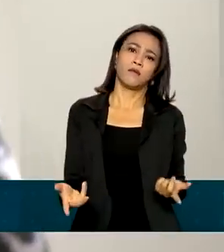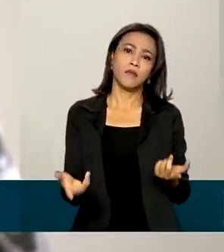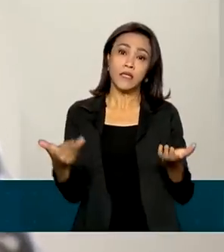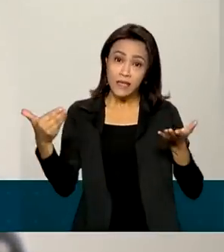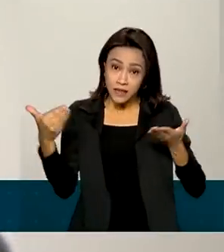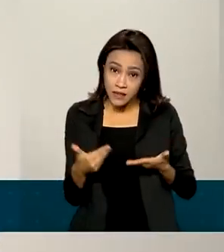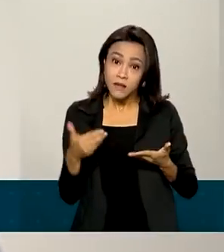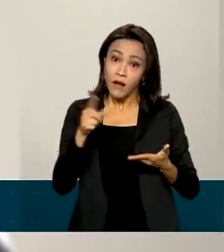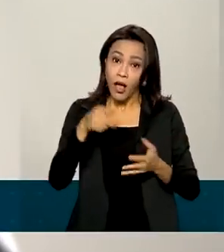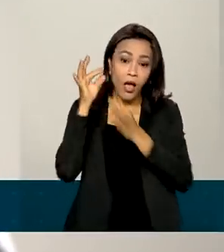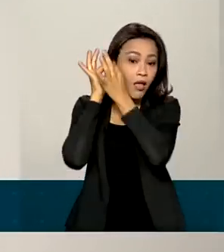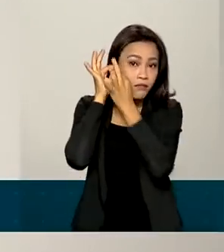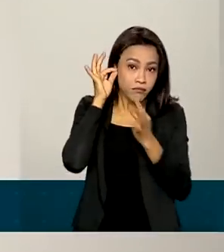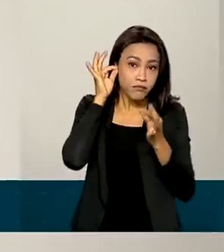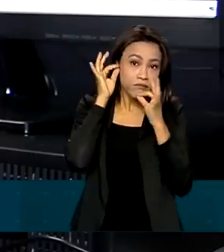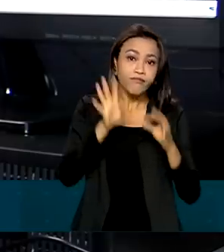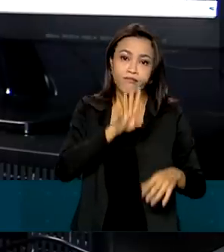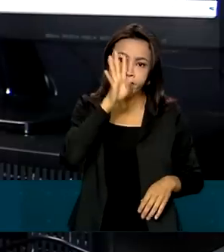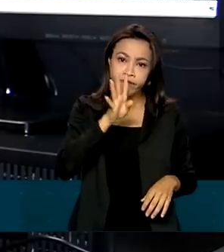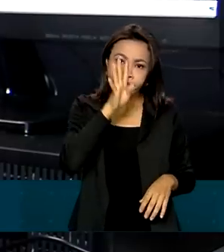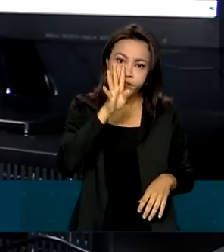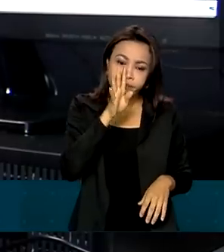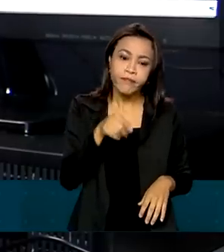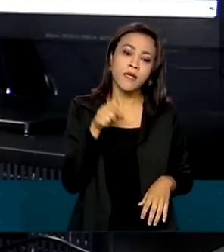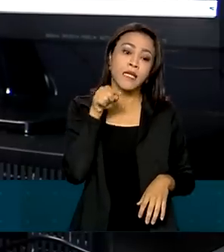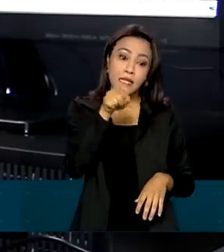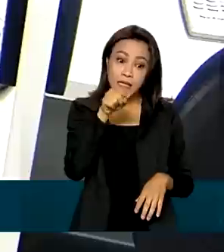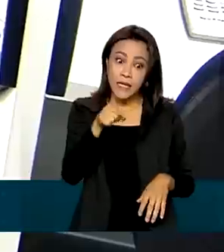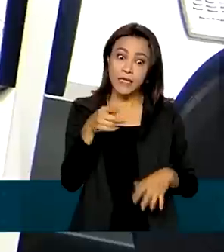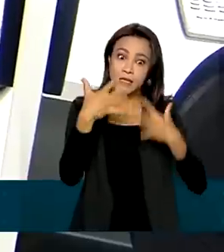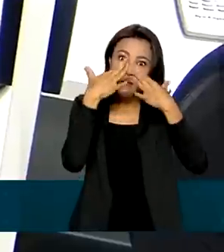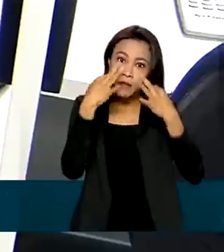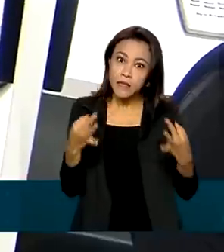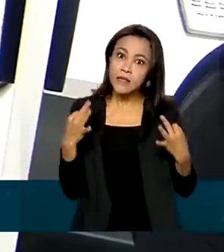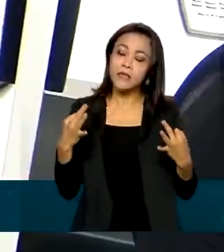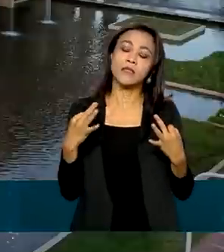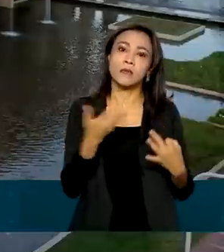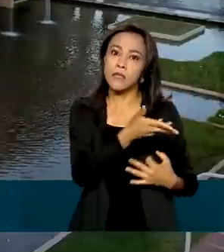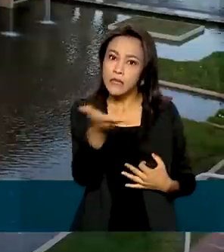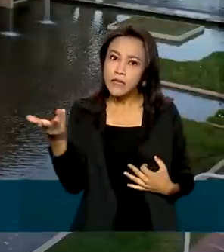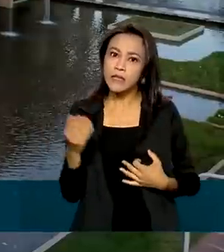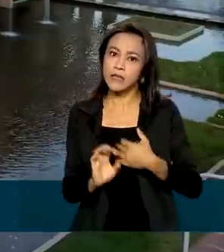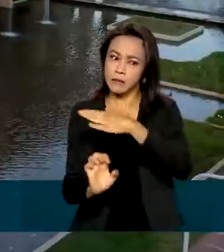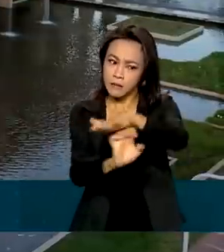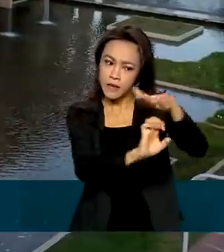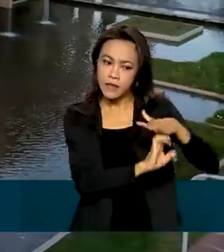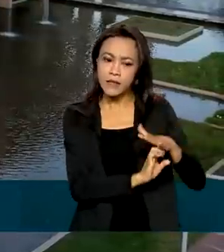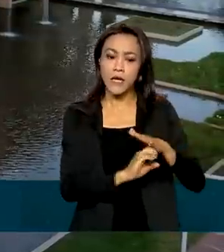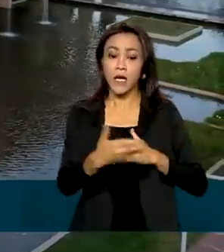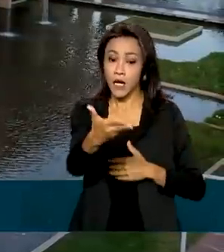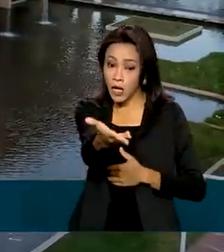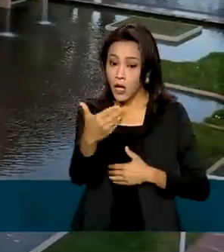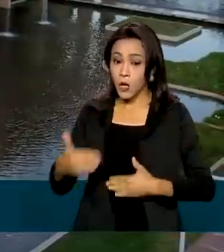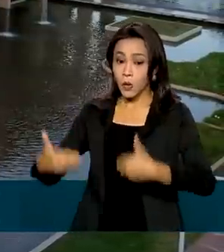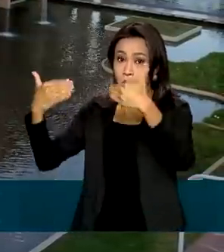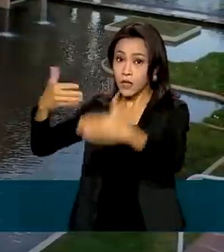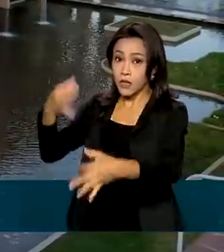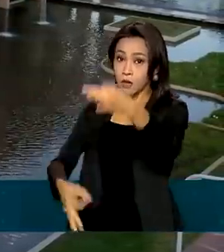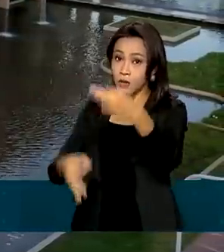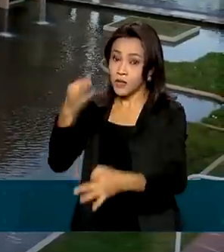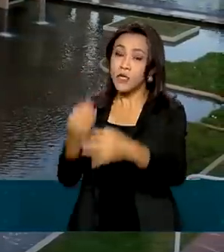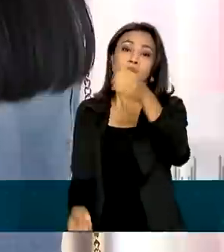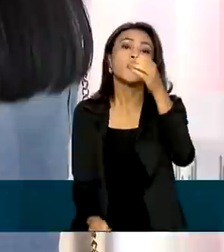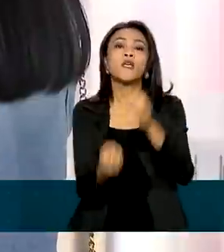Isso é telemarketing abusivo. De olho nessa prática ilegal das empresas, o Ministério da Justiça criou um canal